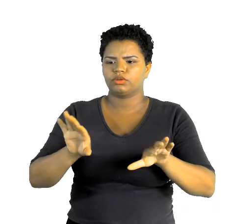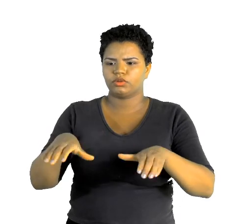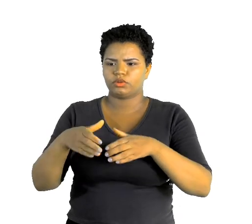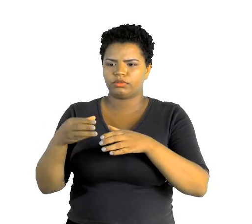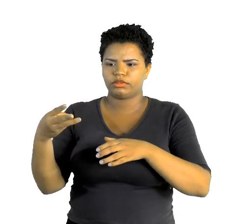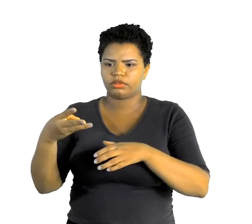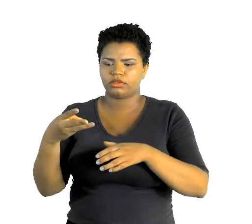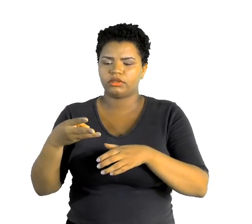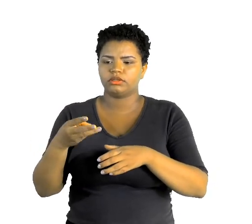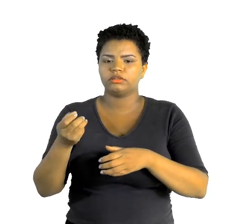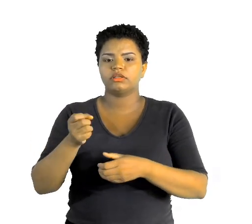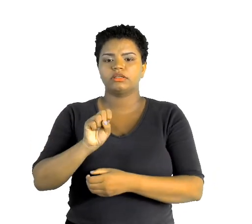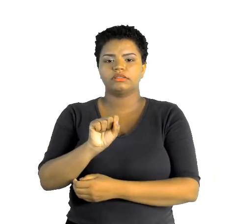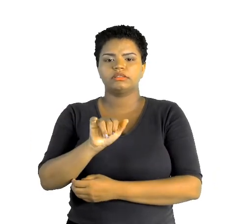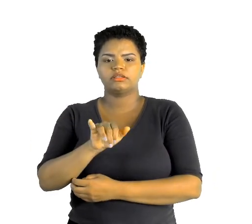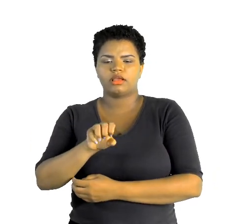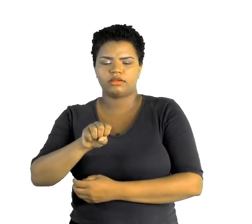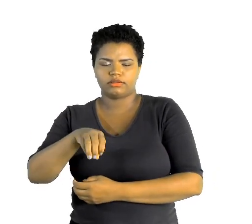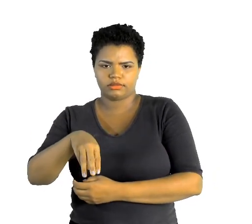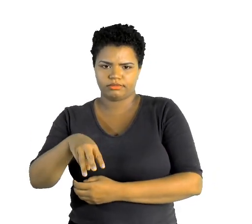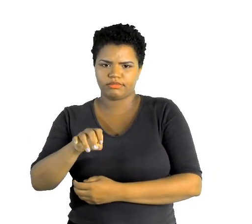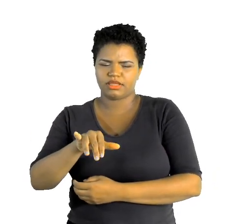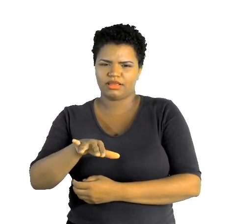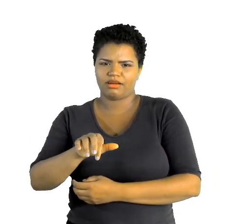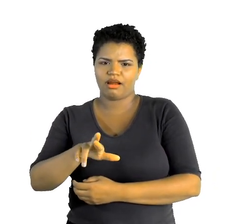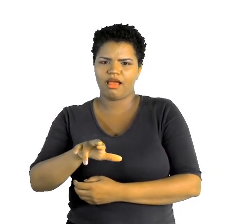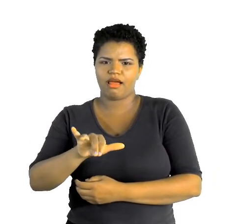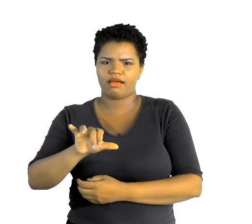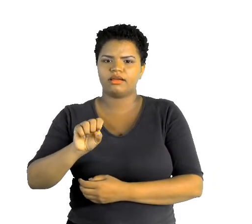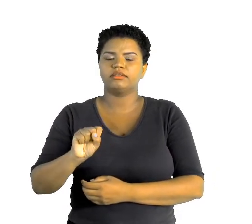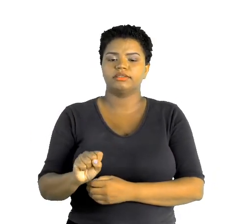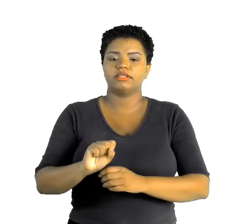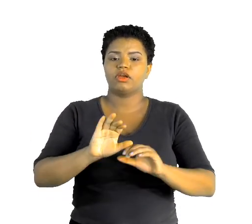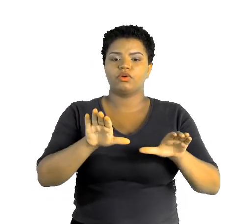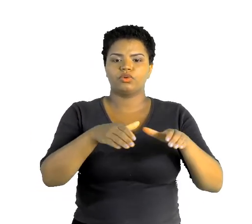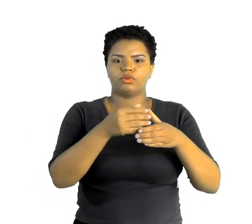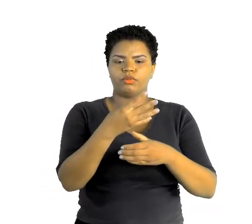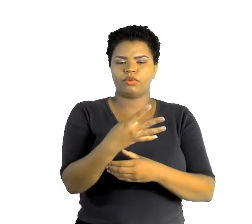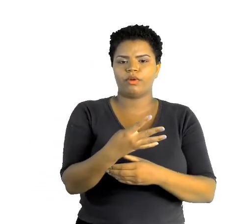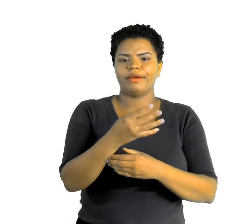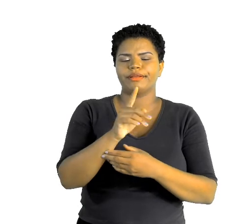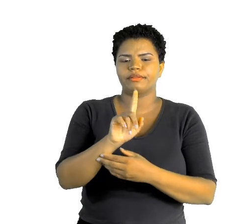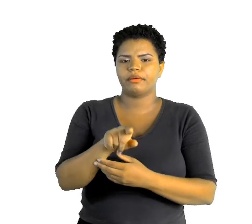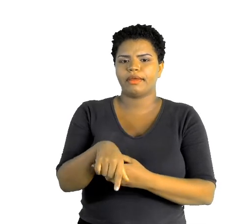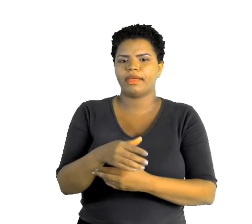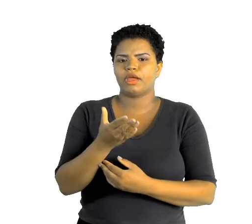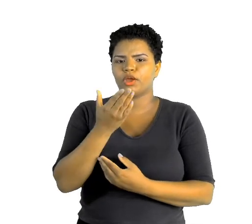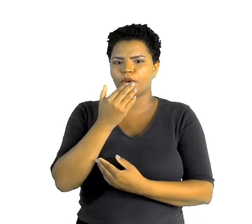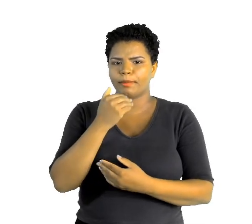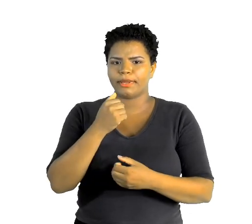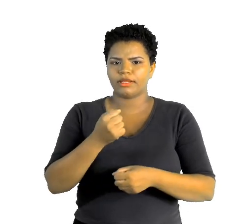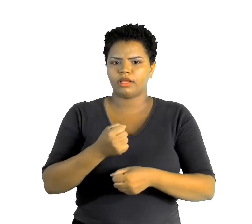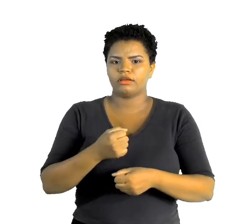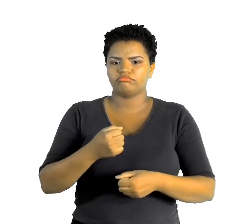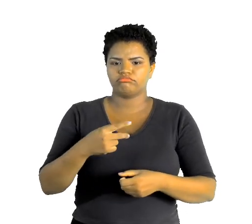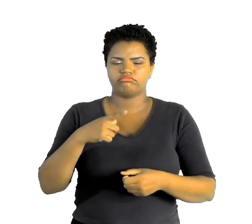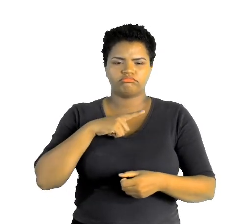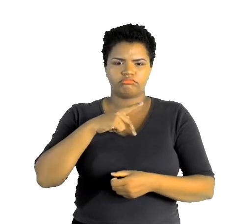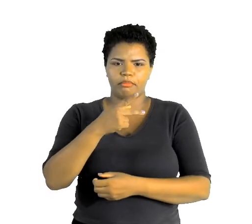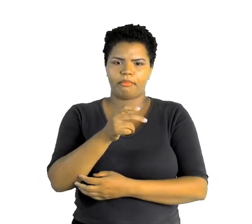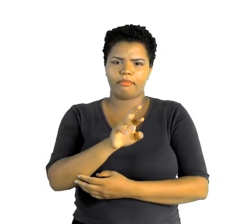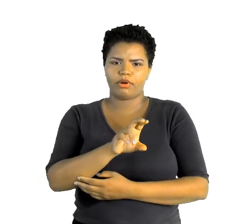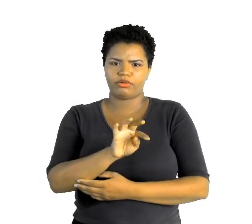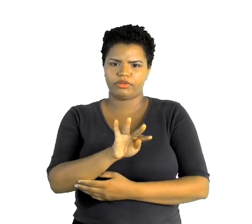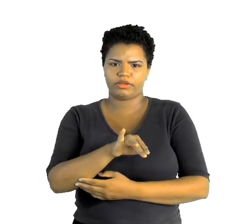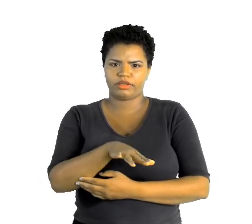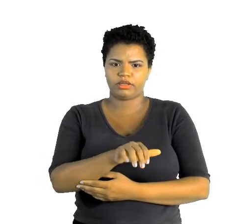e vitaminas. O grupo 4, nós temos os alimentos construtores, são os alimentos que têm proteína. E o último grupo, então, são os